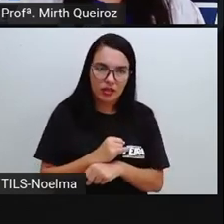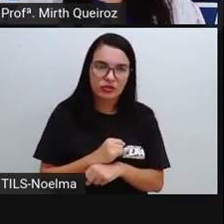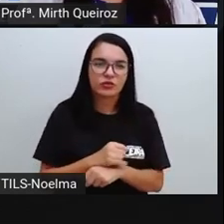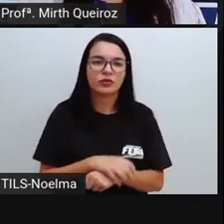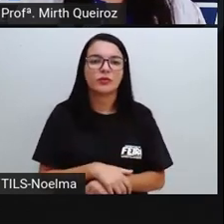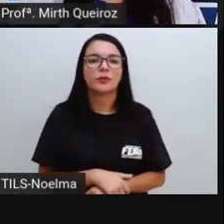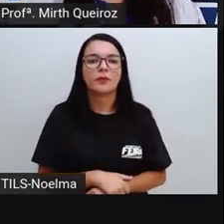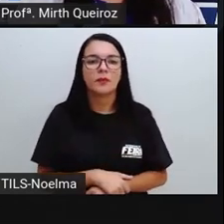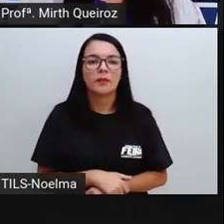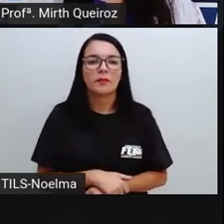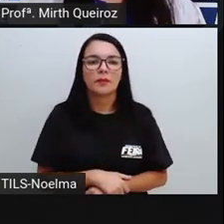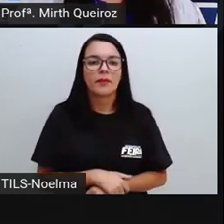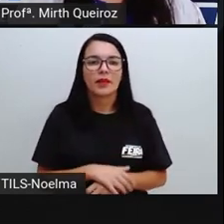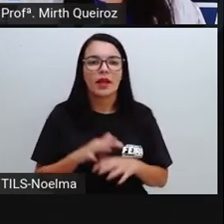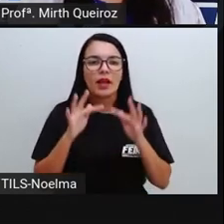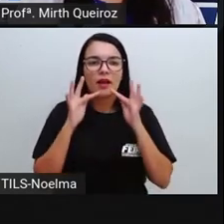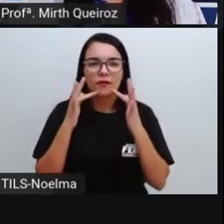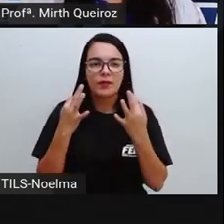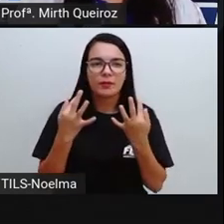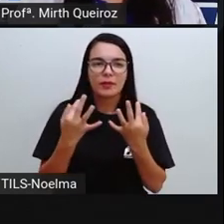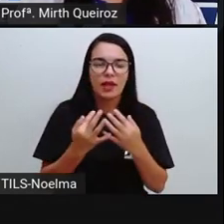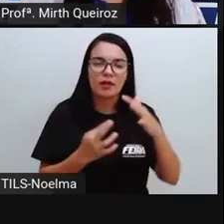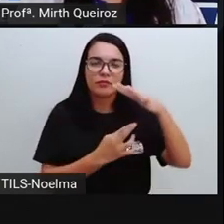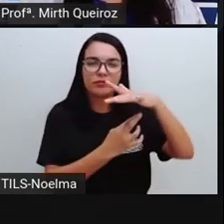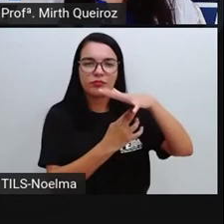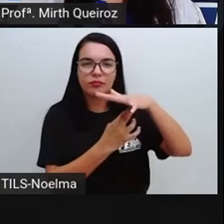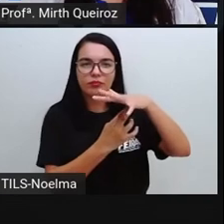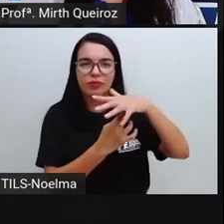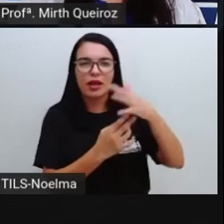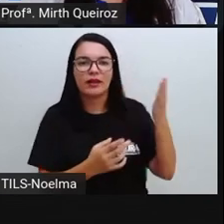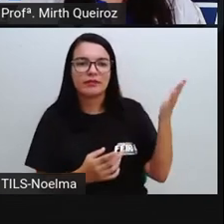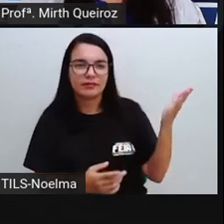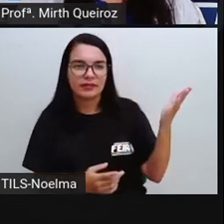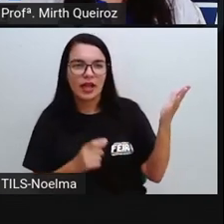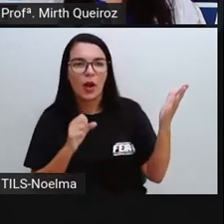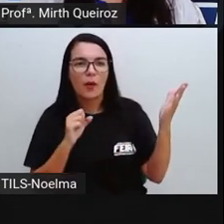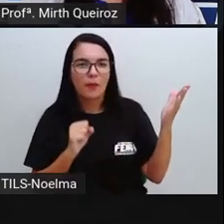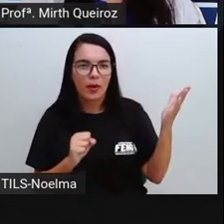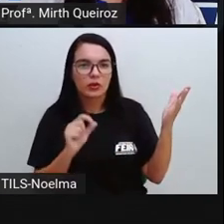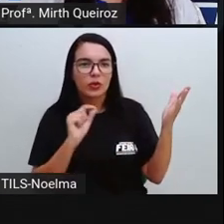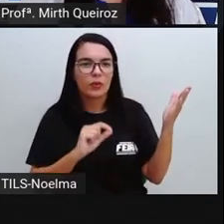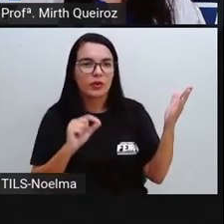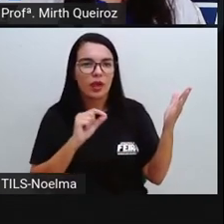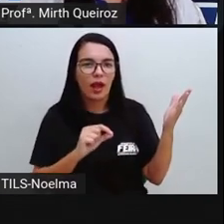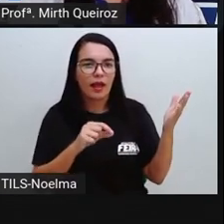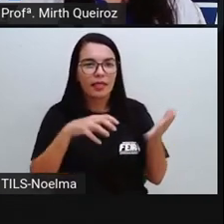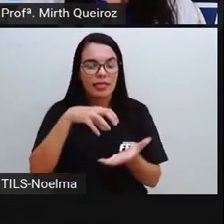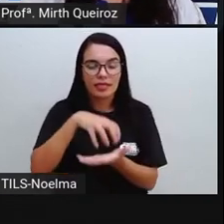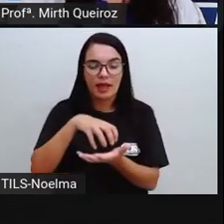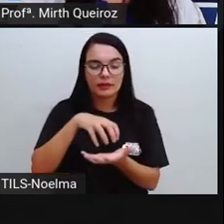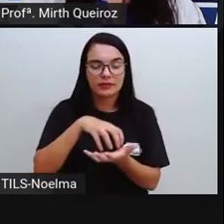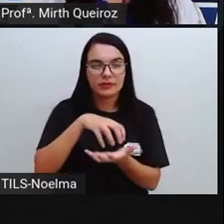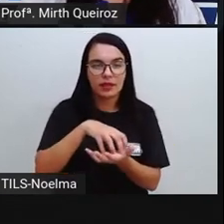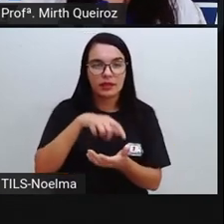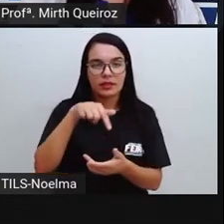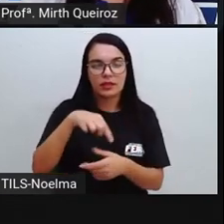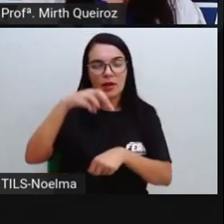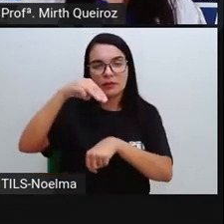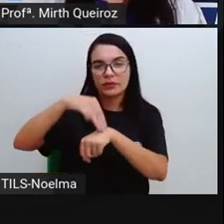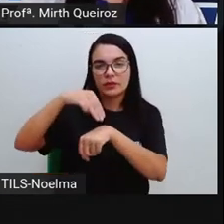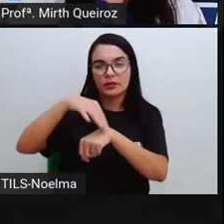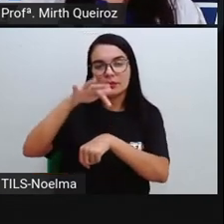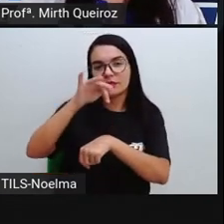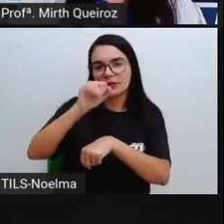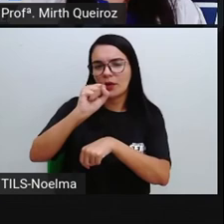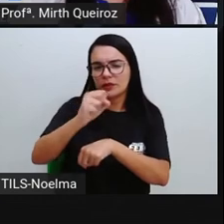Sobre a Feira de Agricultura Familiar, inclusive tem esse, né? Sobre o território portal do sertão, vocês podem estar acessando